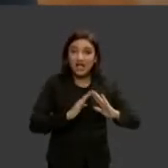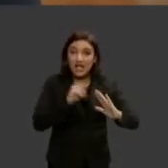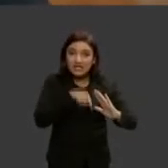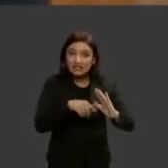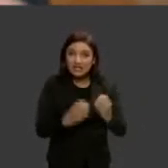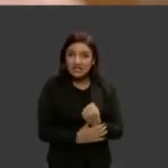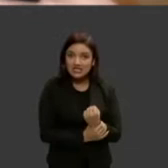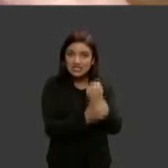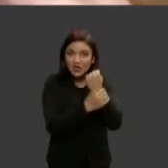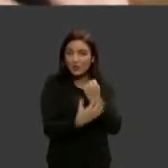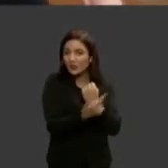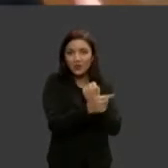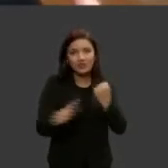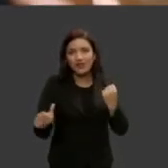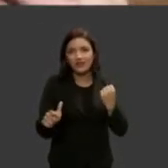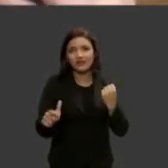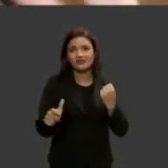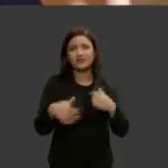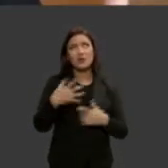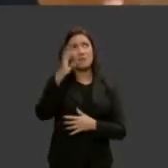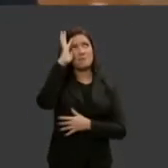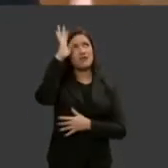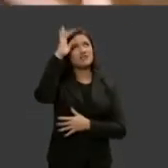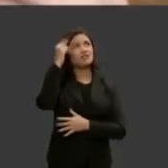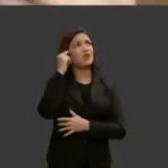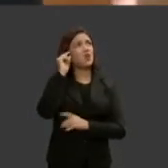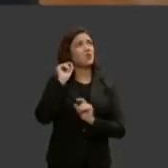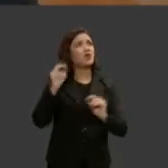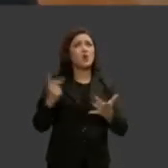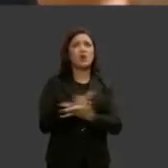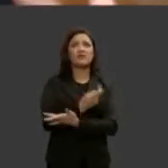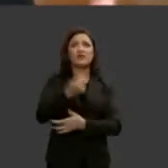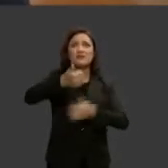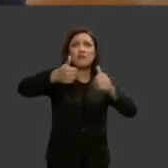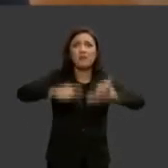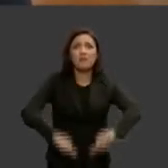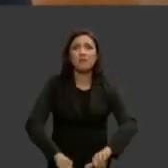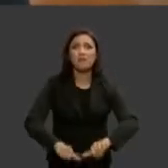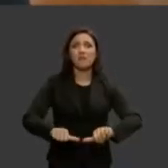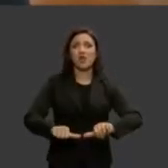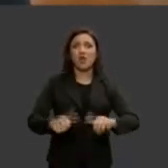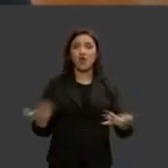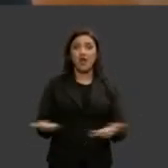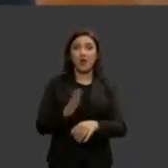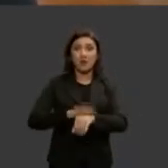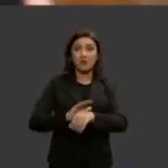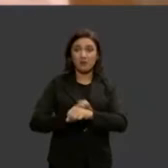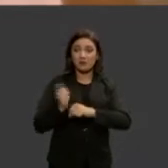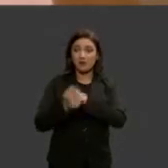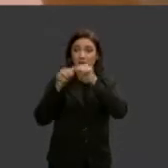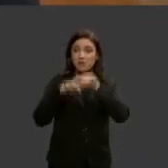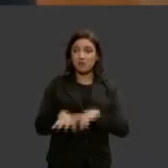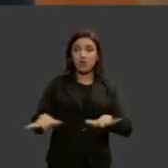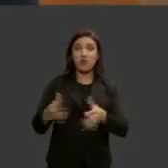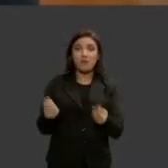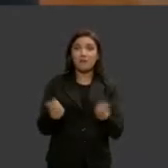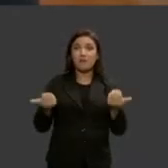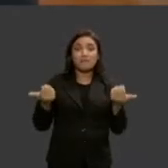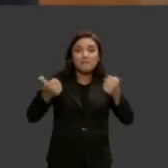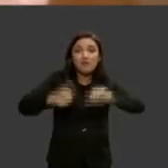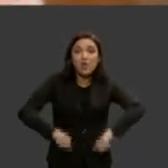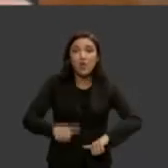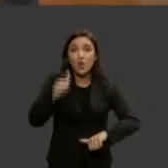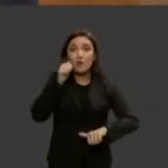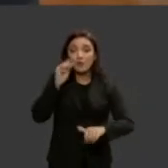seguro das mulheres e vamos tentar imaginar o que está acontecendo então de pior ainda nesse período da pandemia se a gente pensar